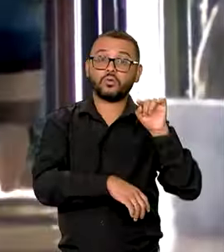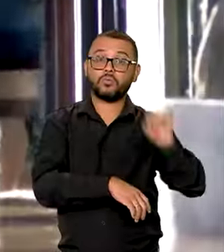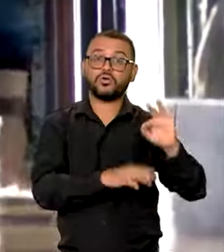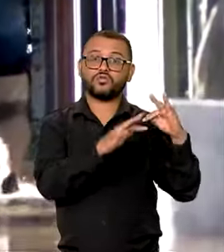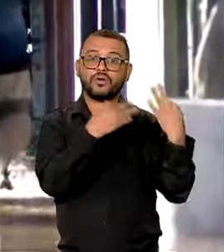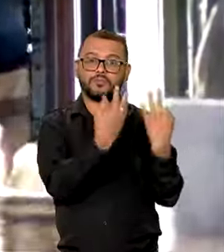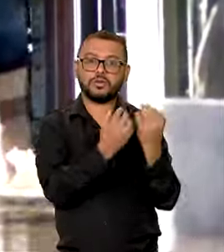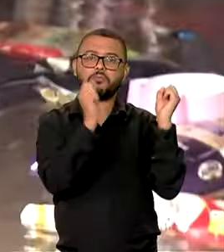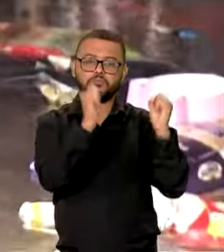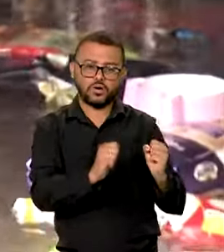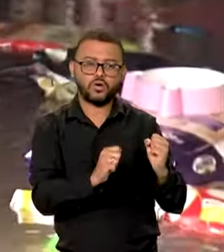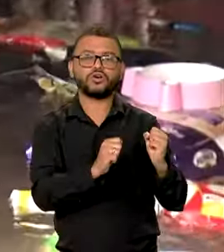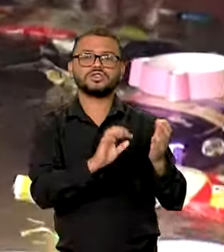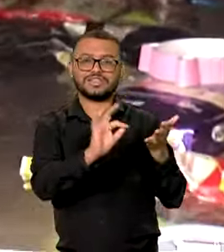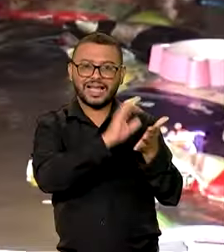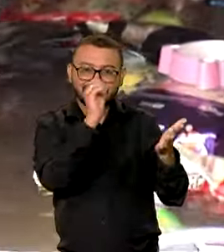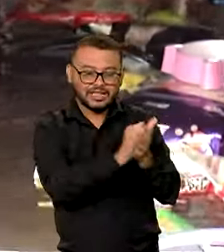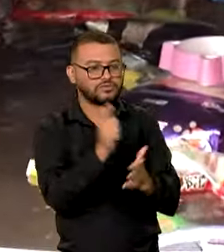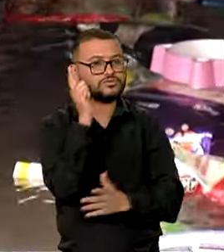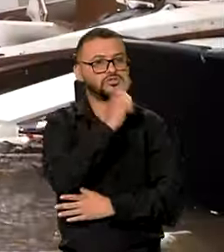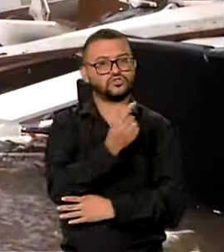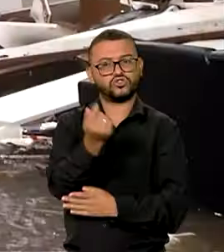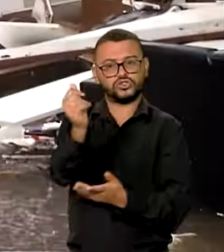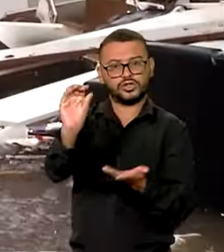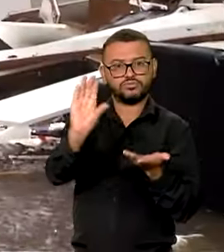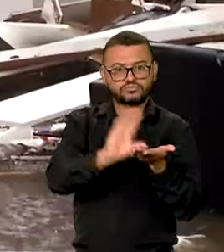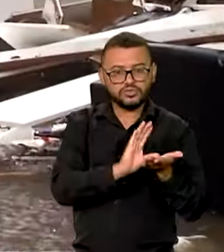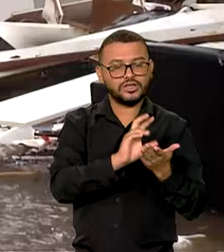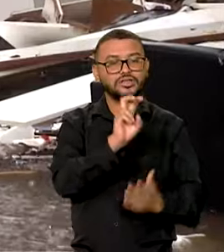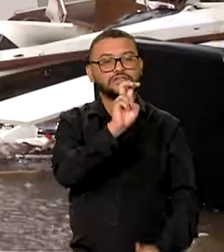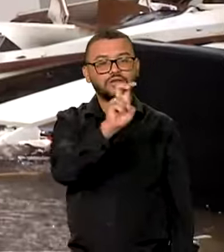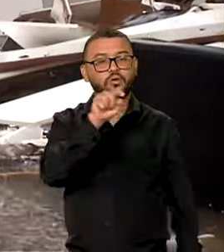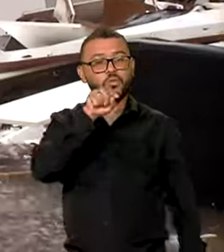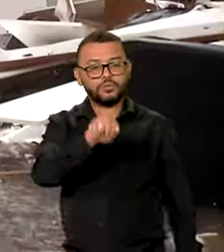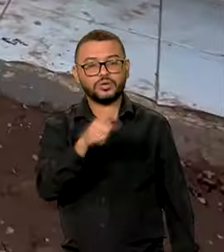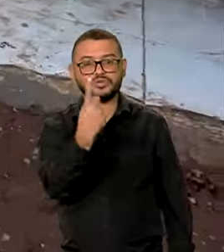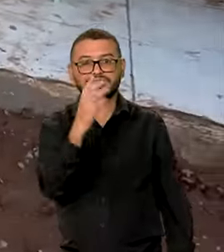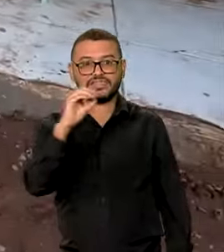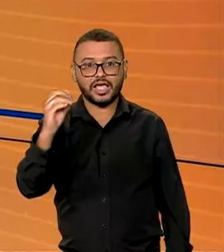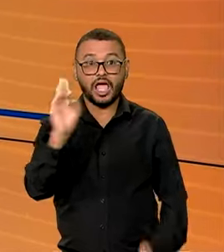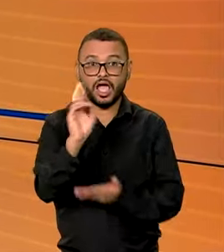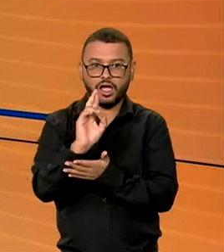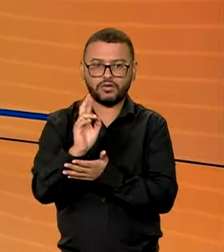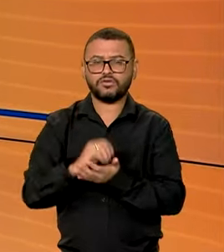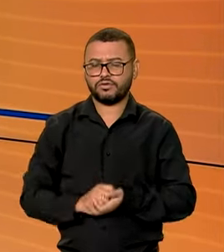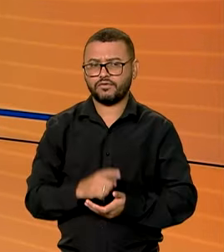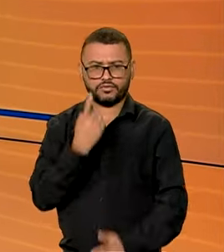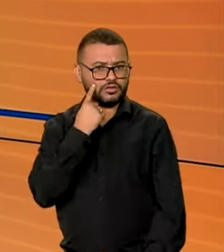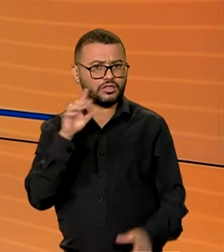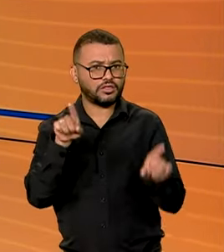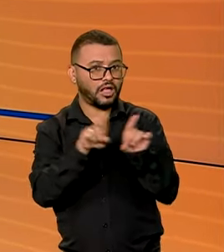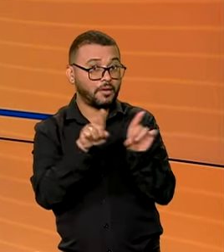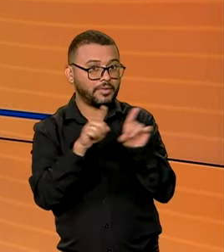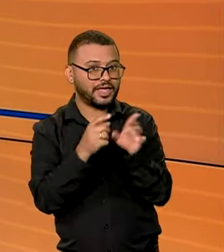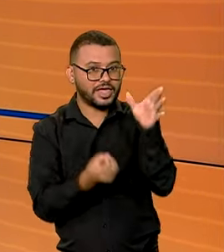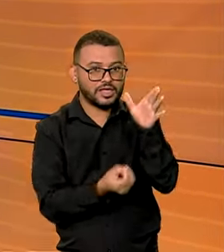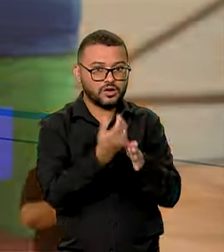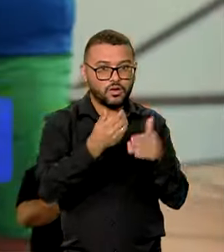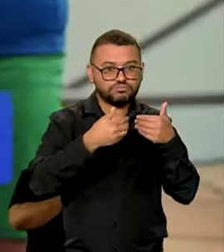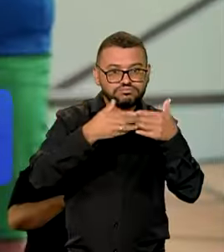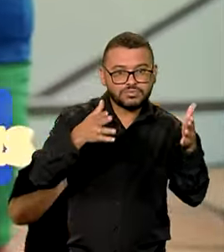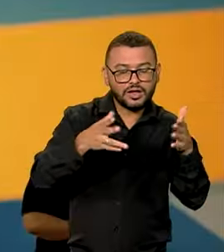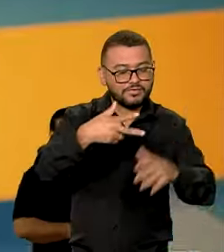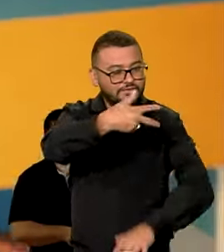confirmar o cadastro para receber o benefício no valor de R 5.100. E veja também lançada a